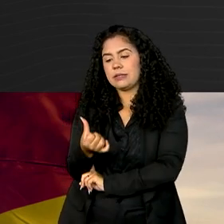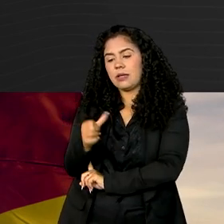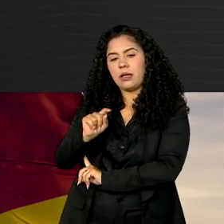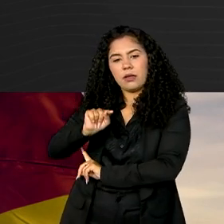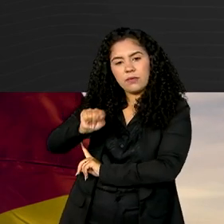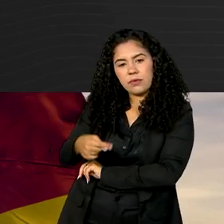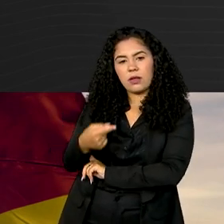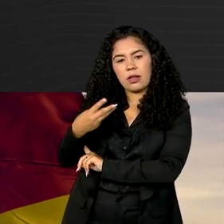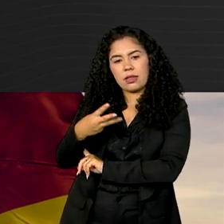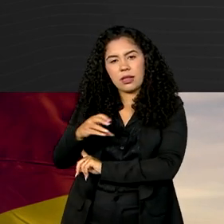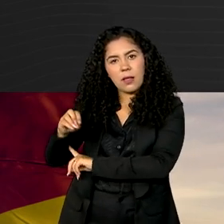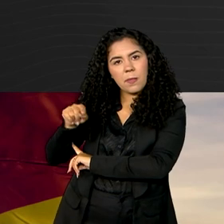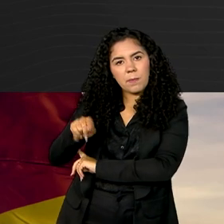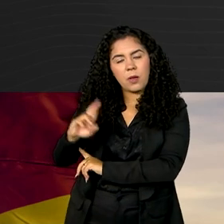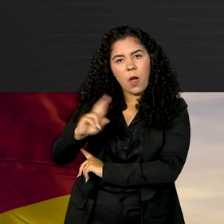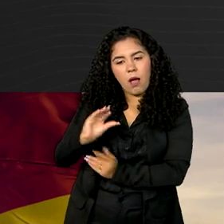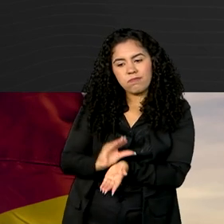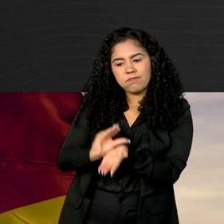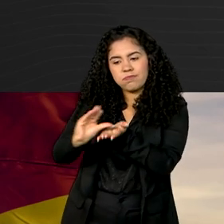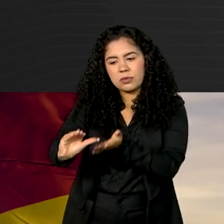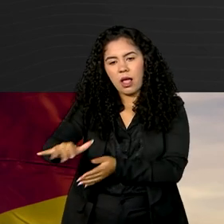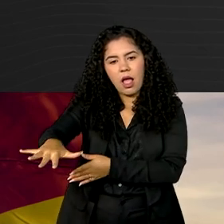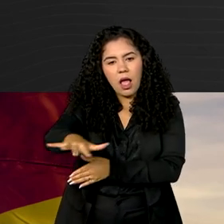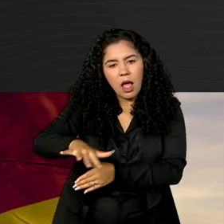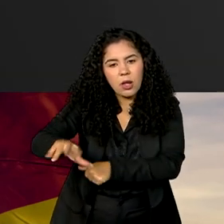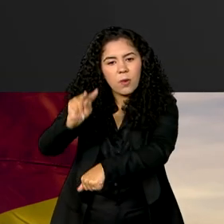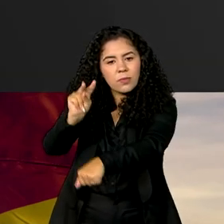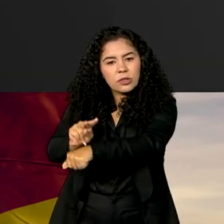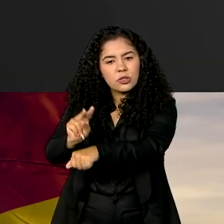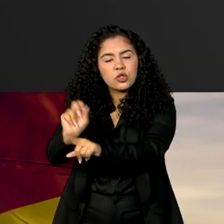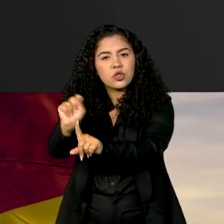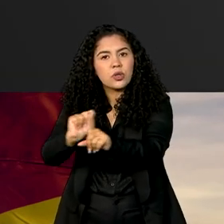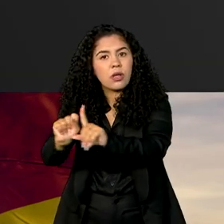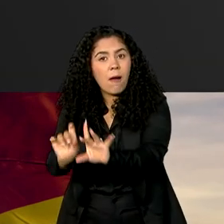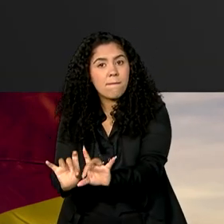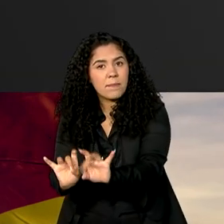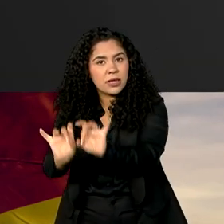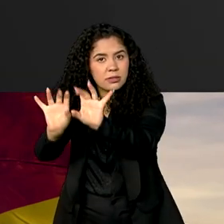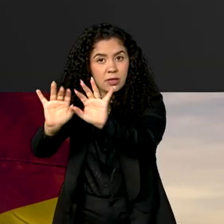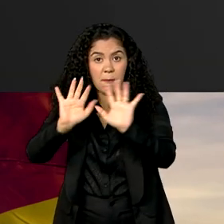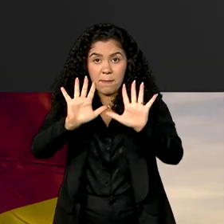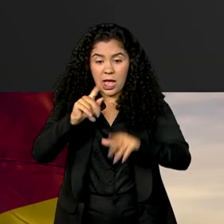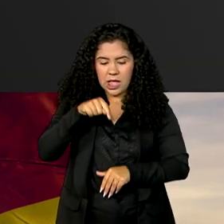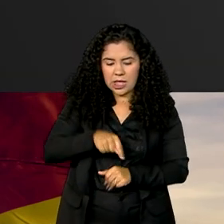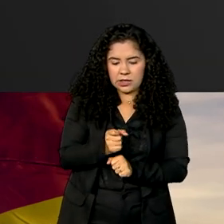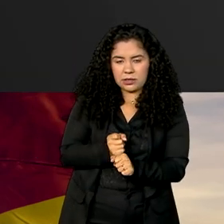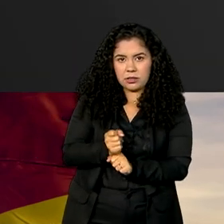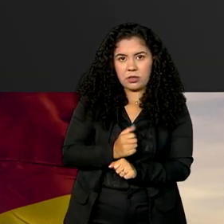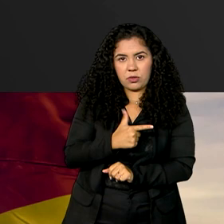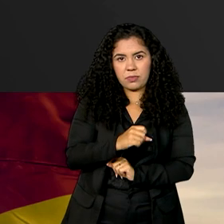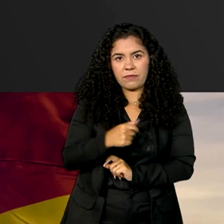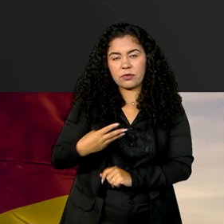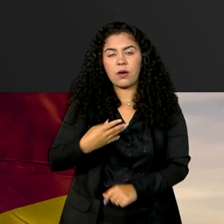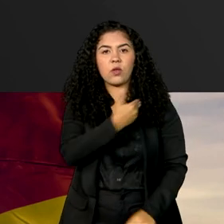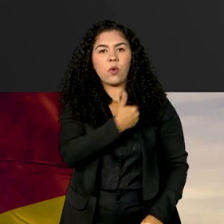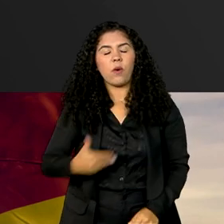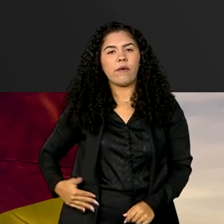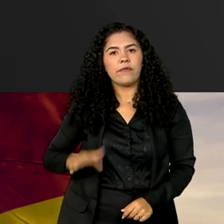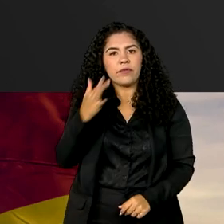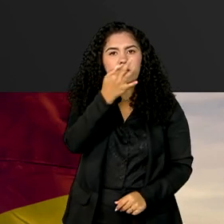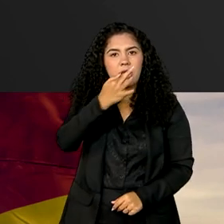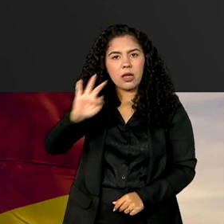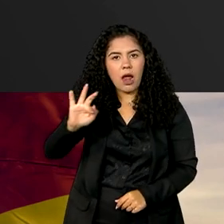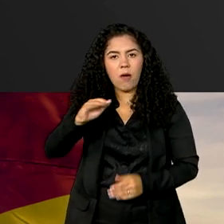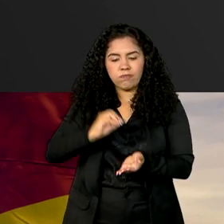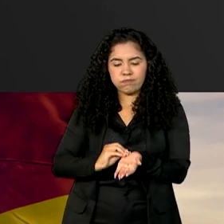300 mil à proteção social especial. Só este ano, o governo federal já destinou mais de